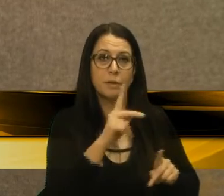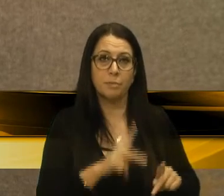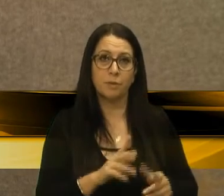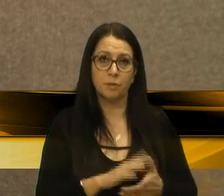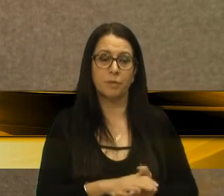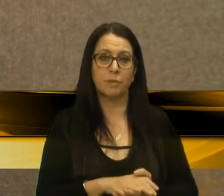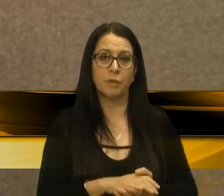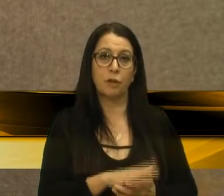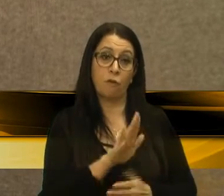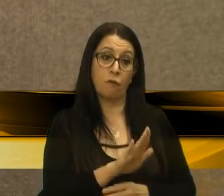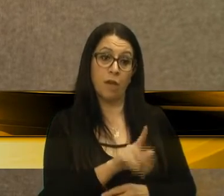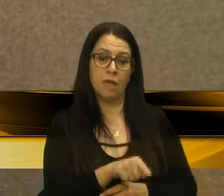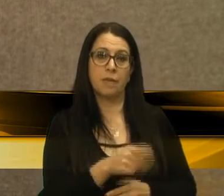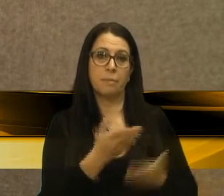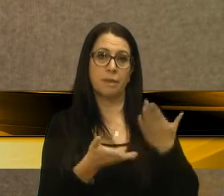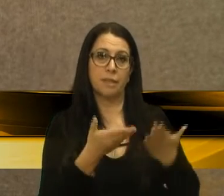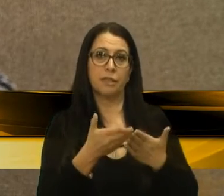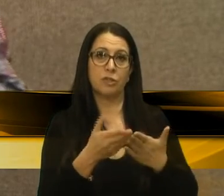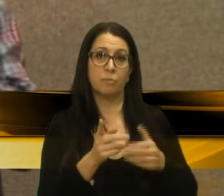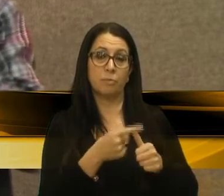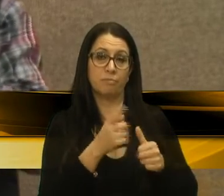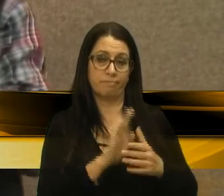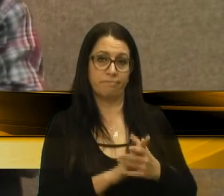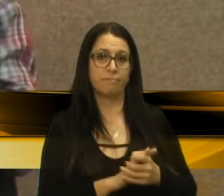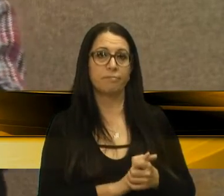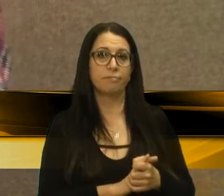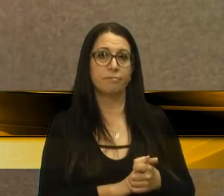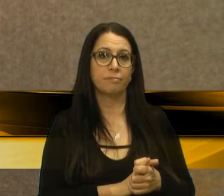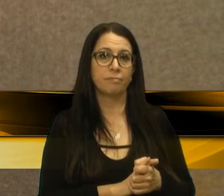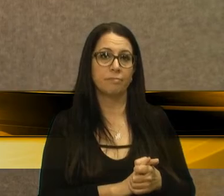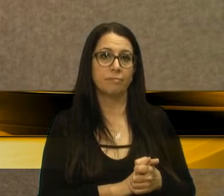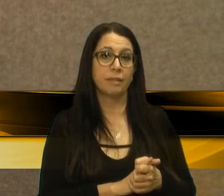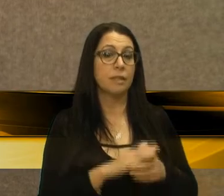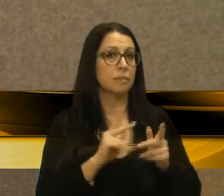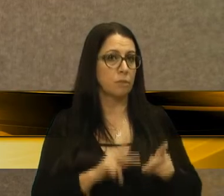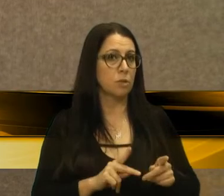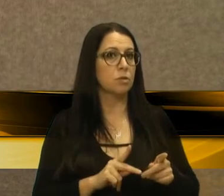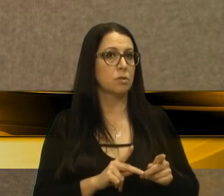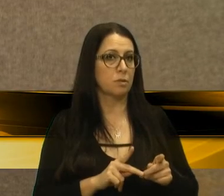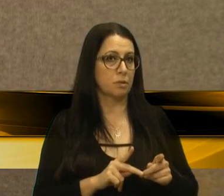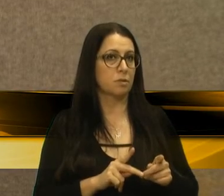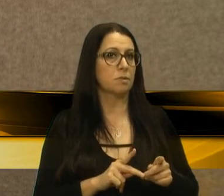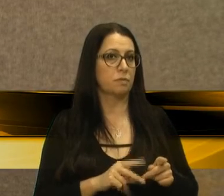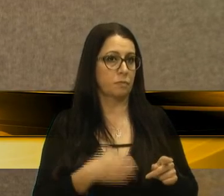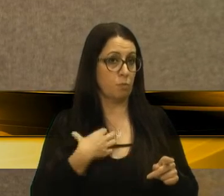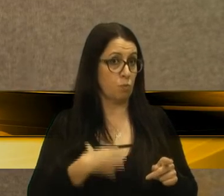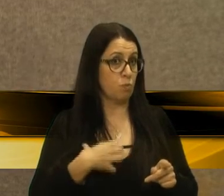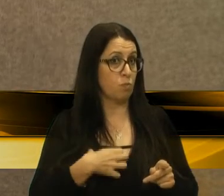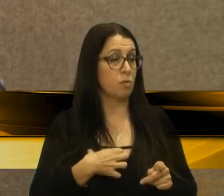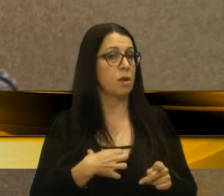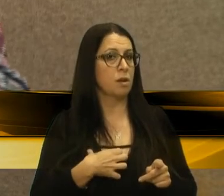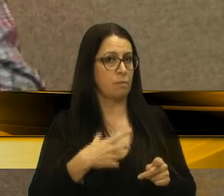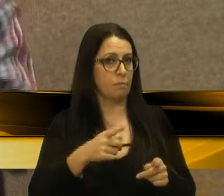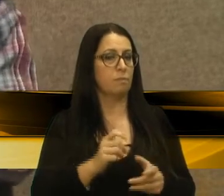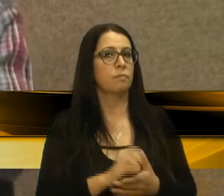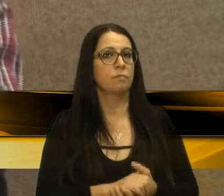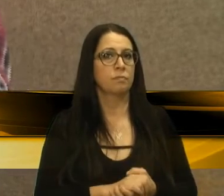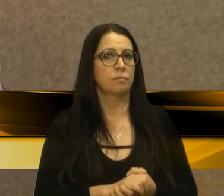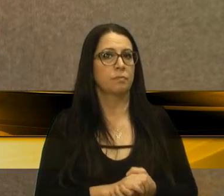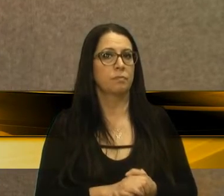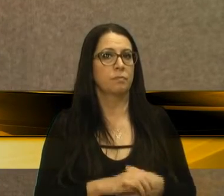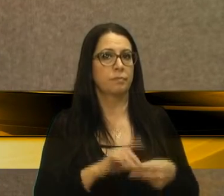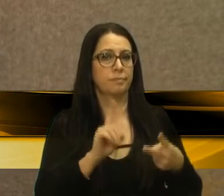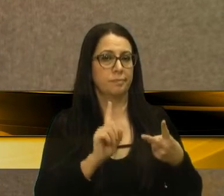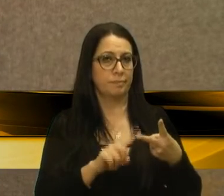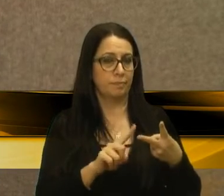Ou fica ali para ser atendido primeiro. As pessoas se revoltam por causa disso. Em segundo lugar,